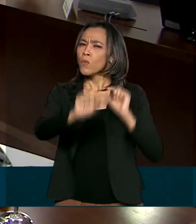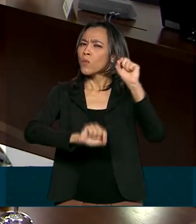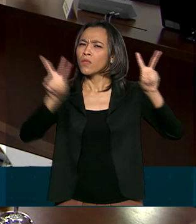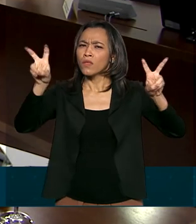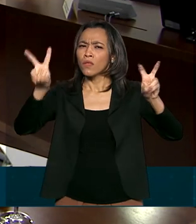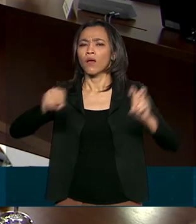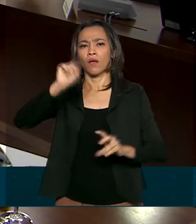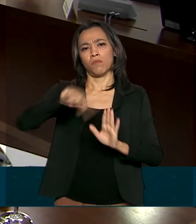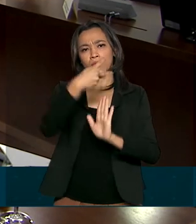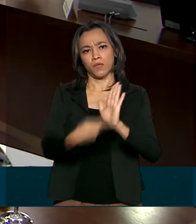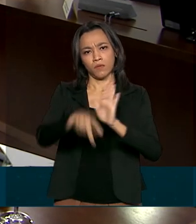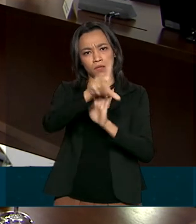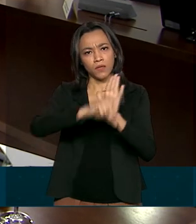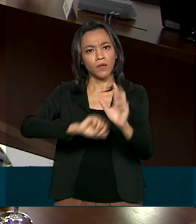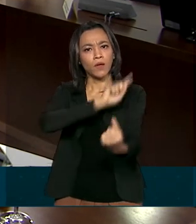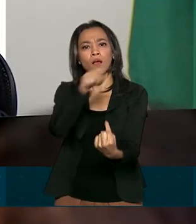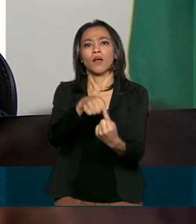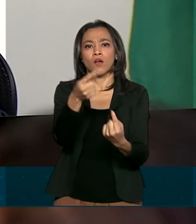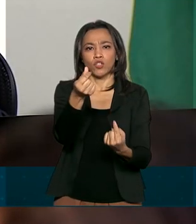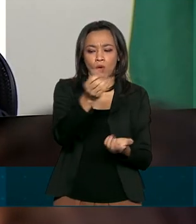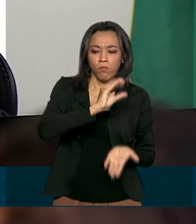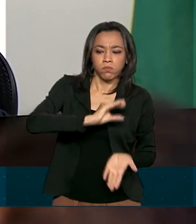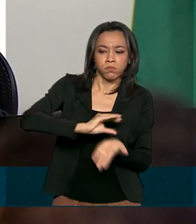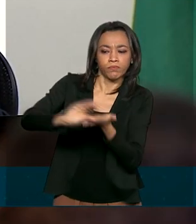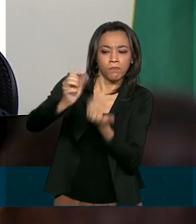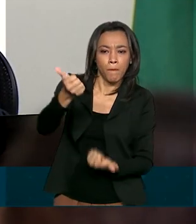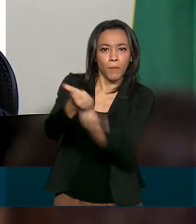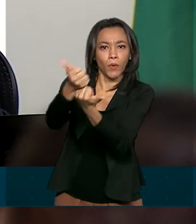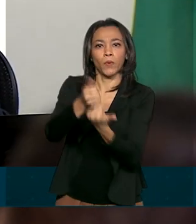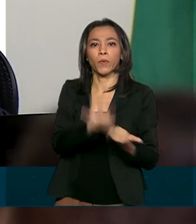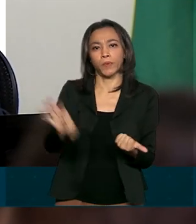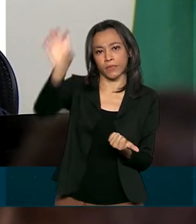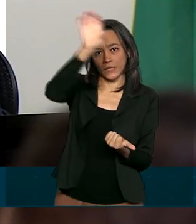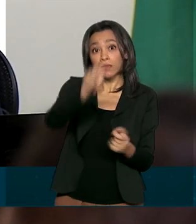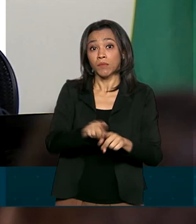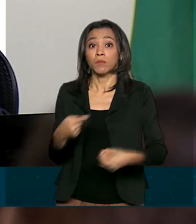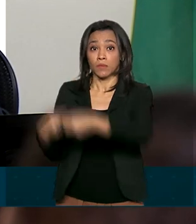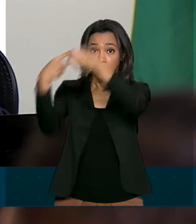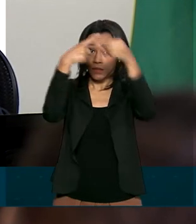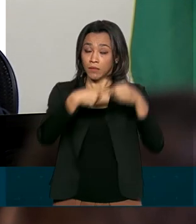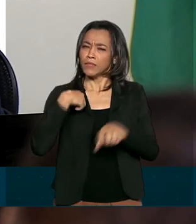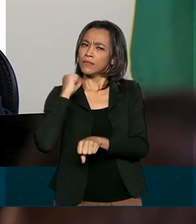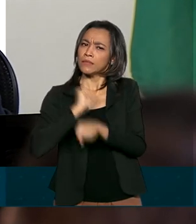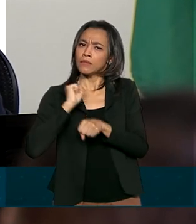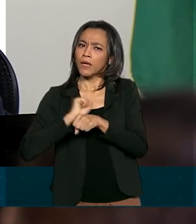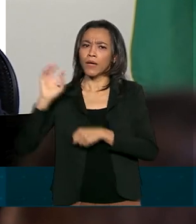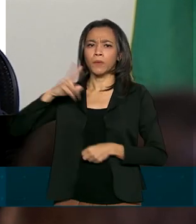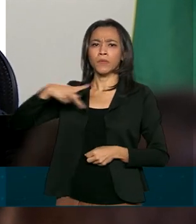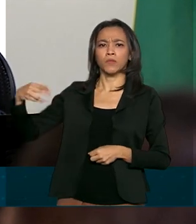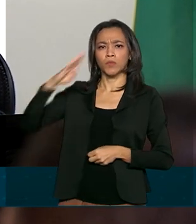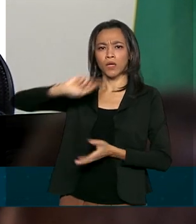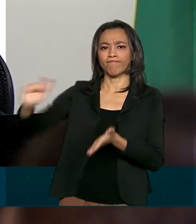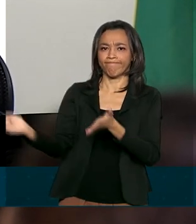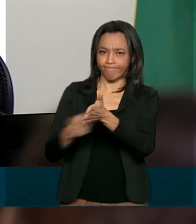Federal, que prevê uma ajuda financeira do governo federal para os estados e municípios e aguarda a sanção presidencial. Na